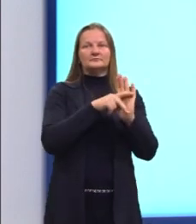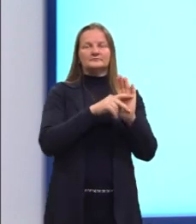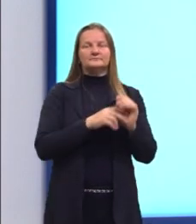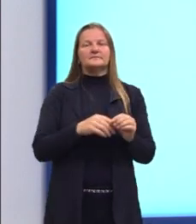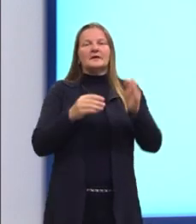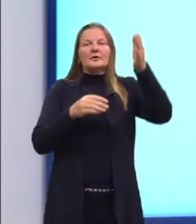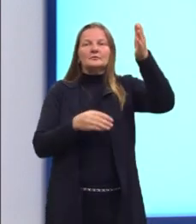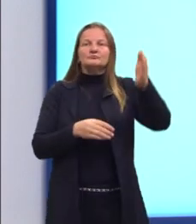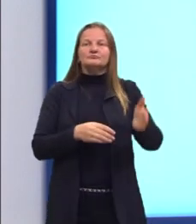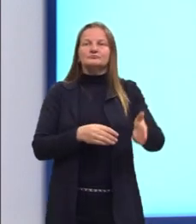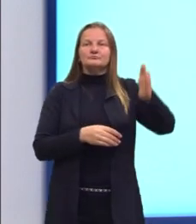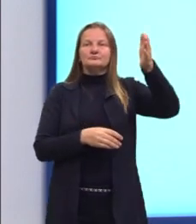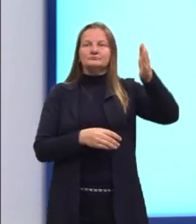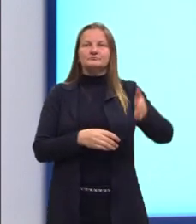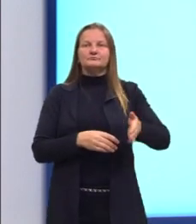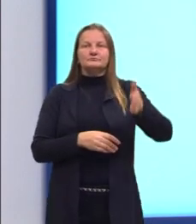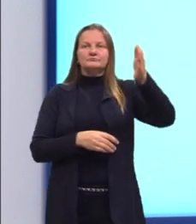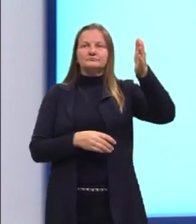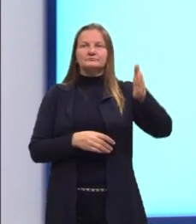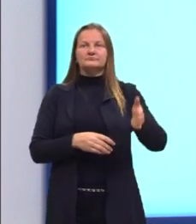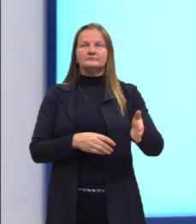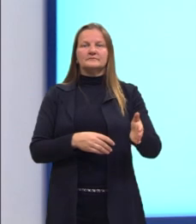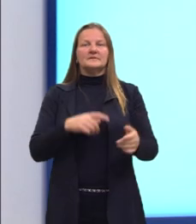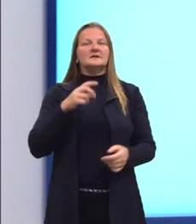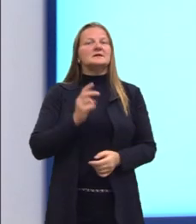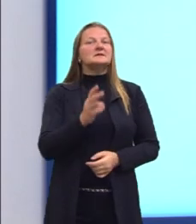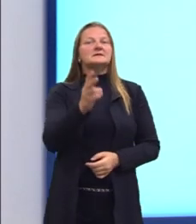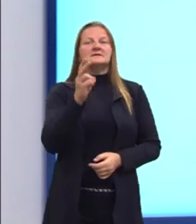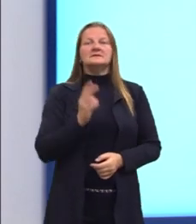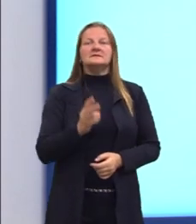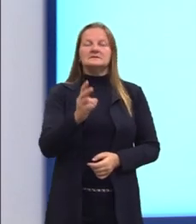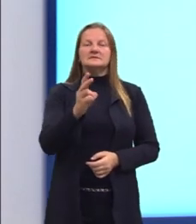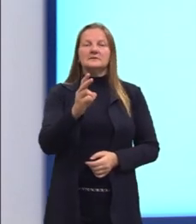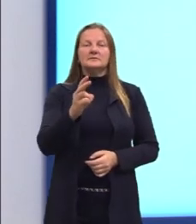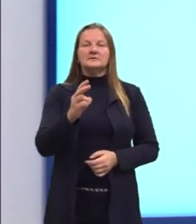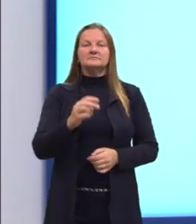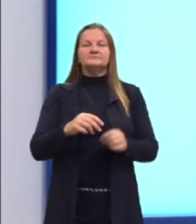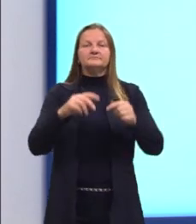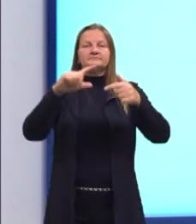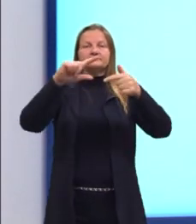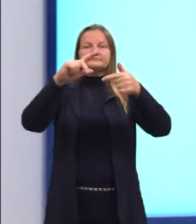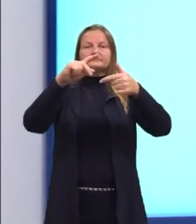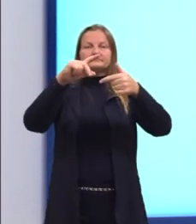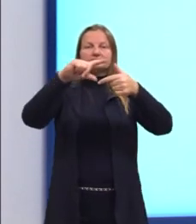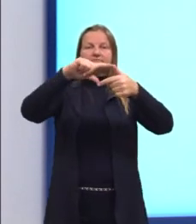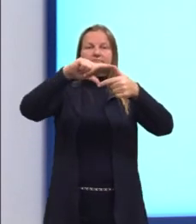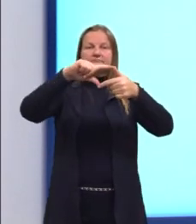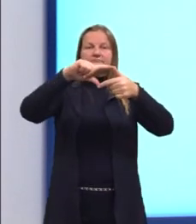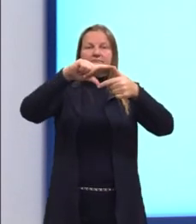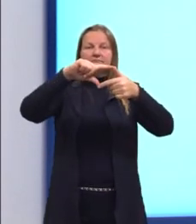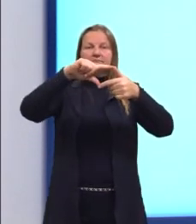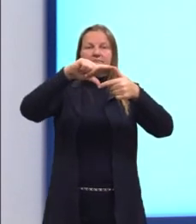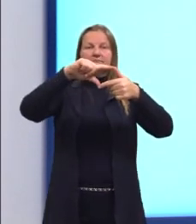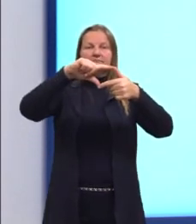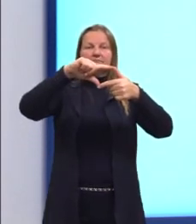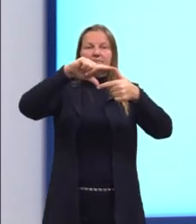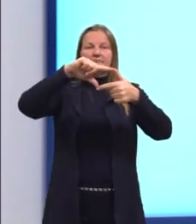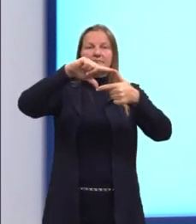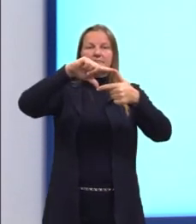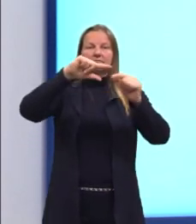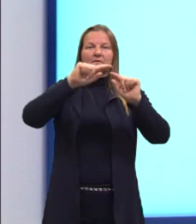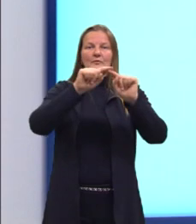laterais sempre serão formadas por retângulos. Independente do formato da base,